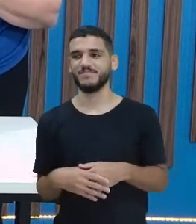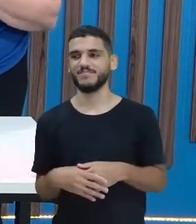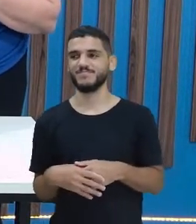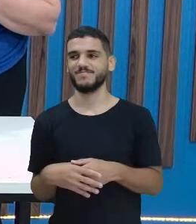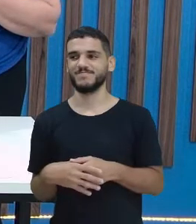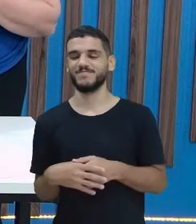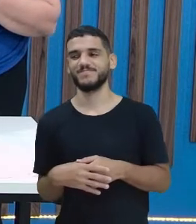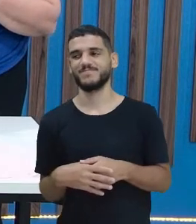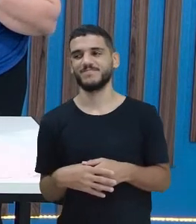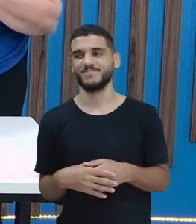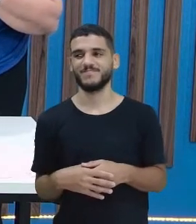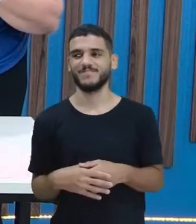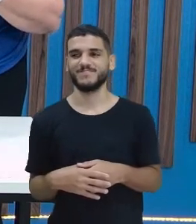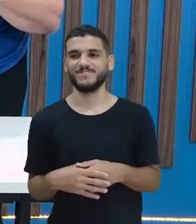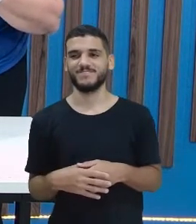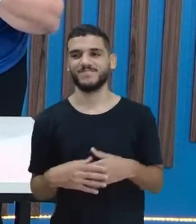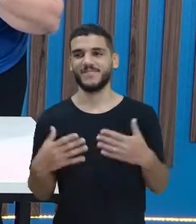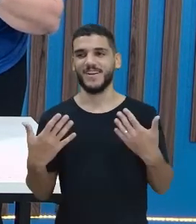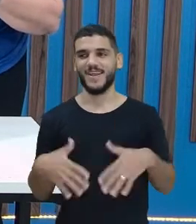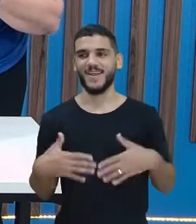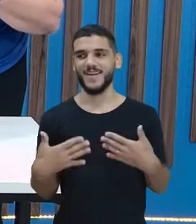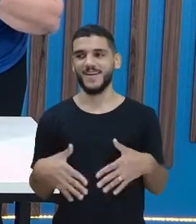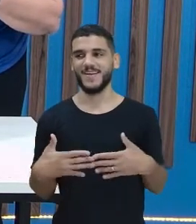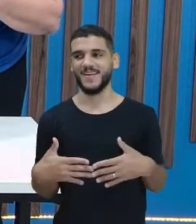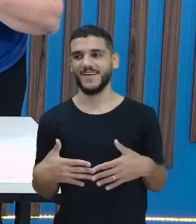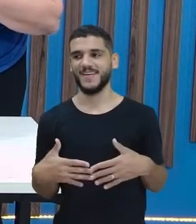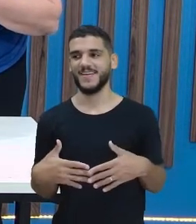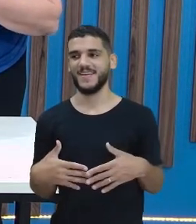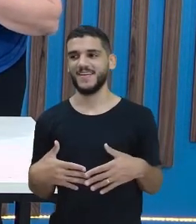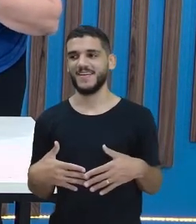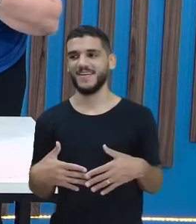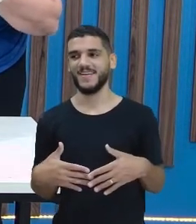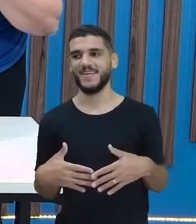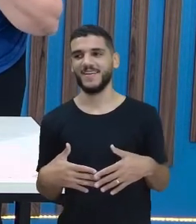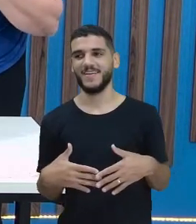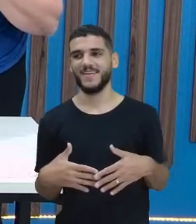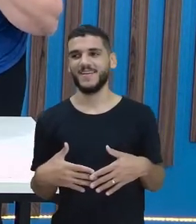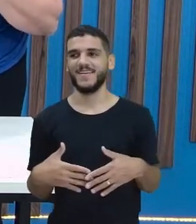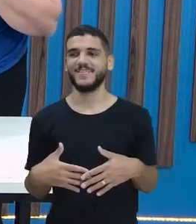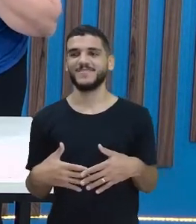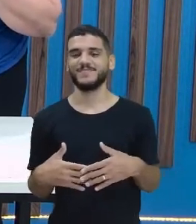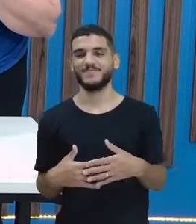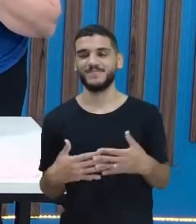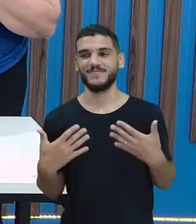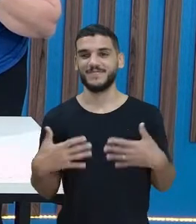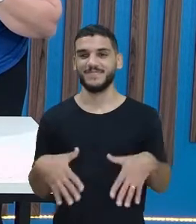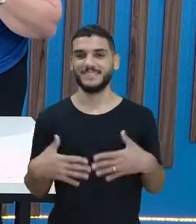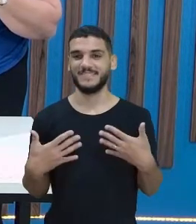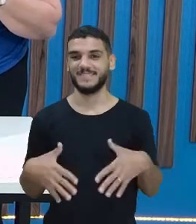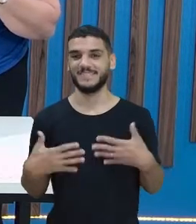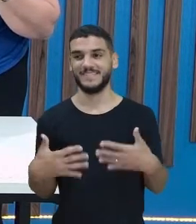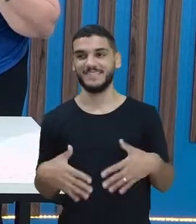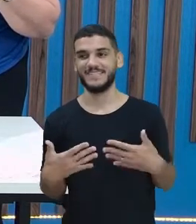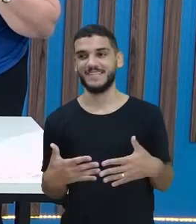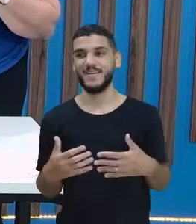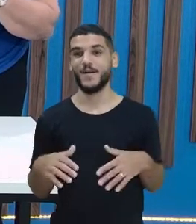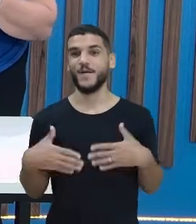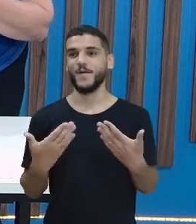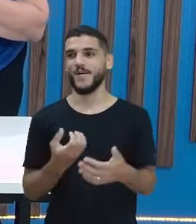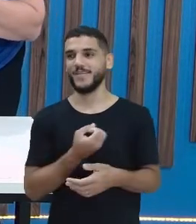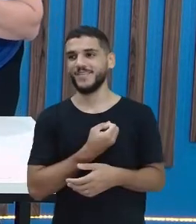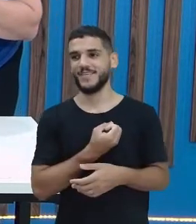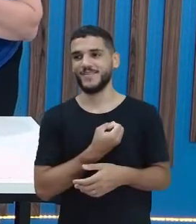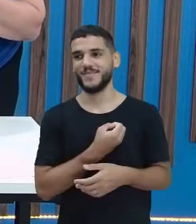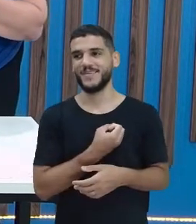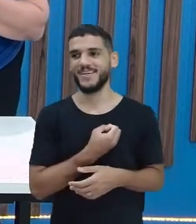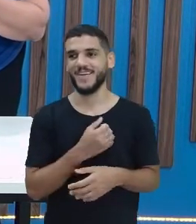abrir e mostrar. Um, dois, aí. Que número você acha que eu peguei? Eu. E aí, professora Iris? Foi um